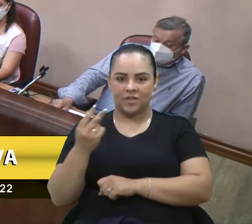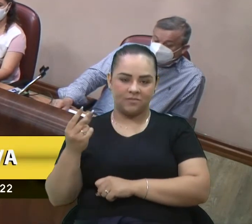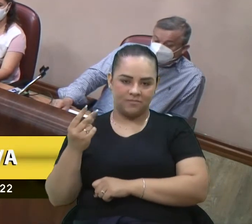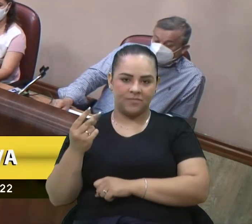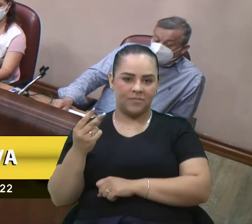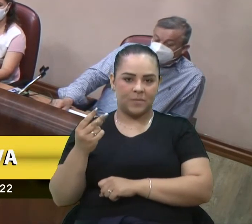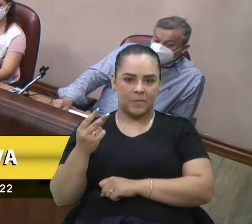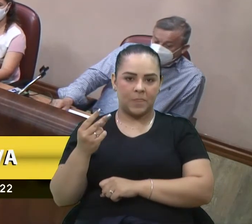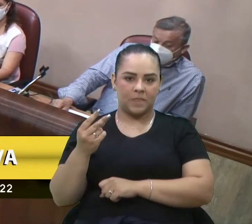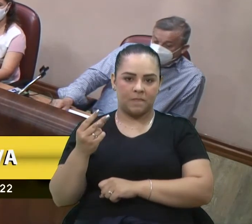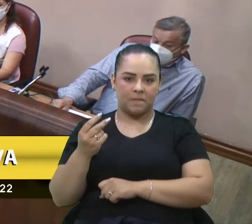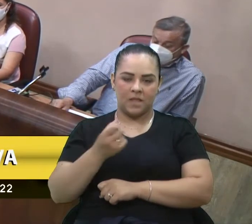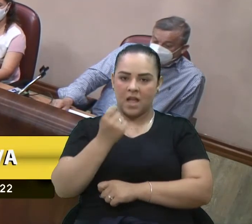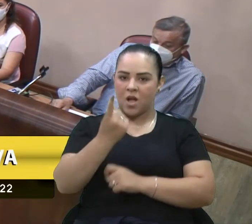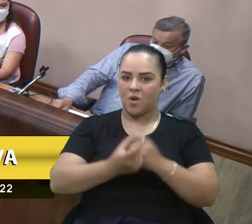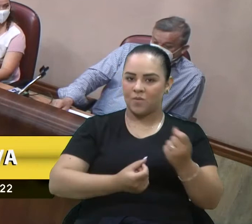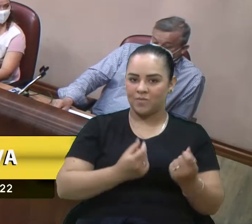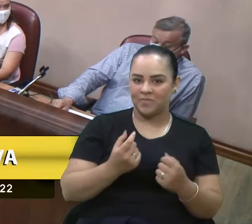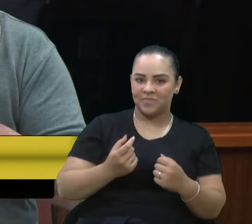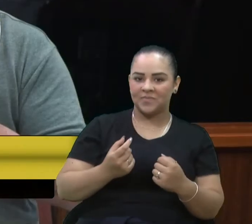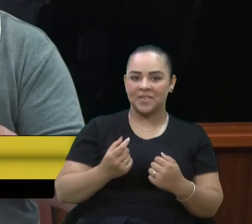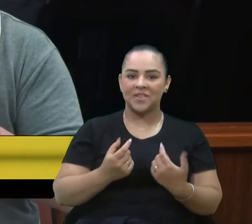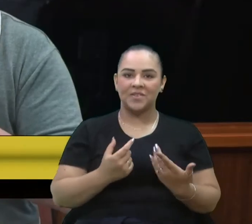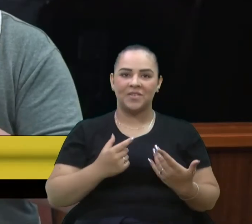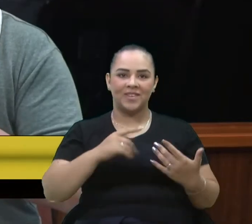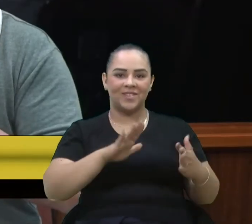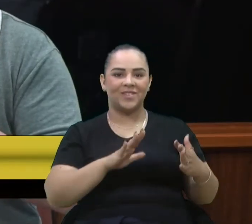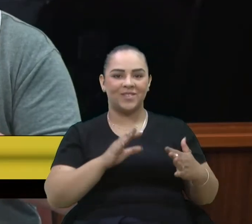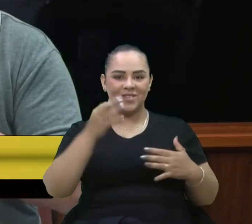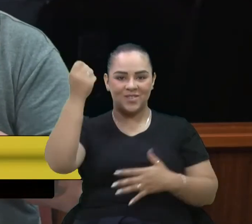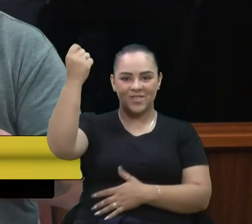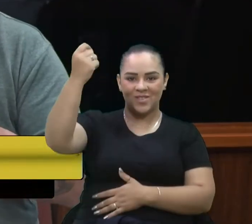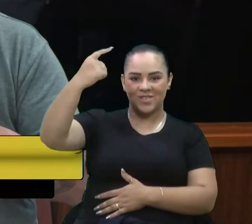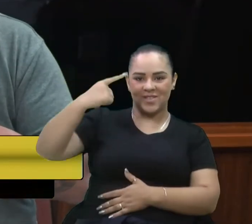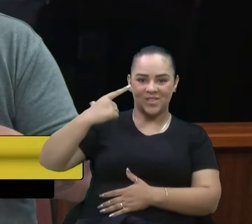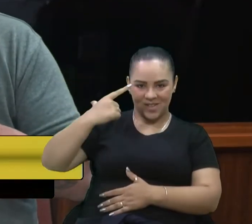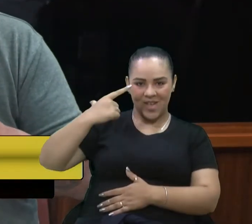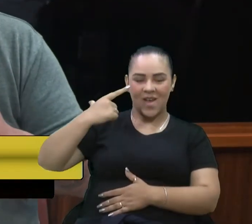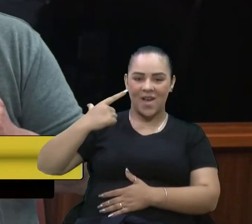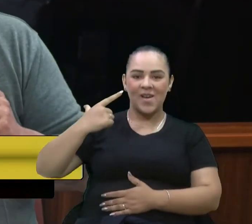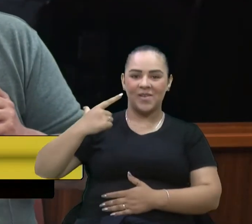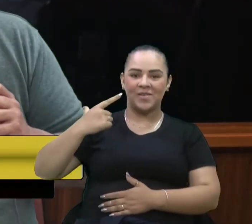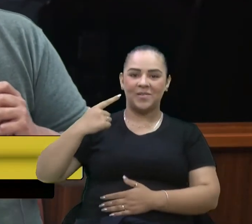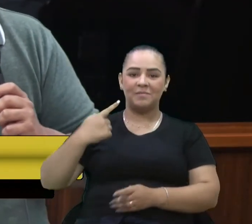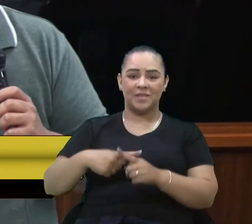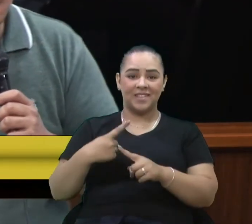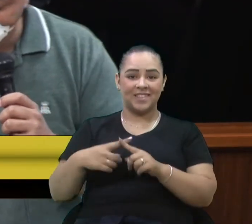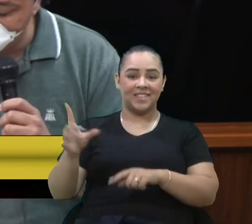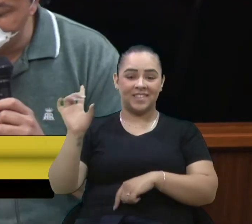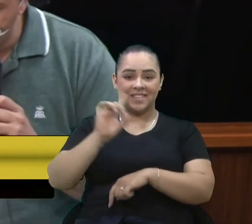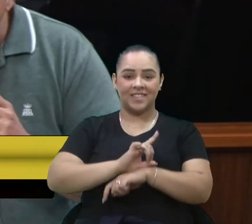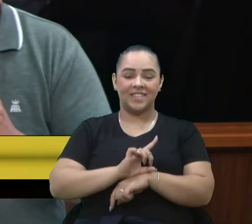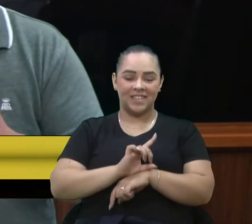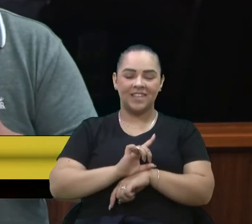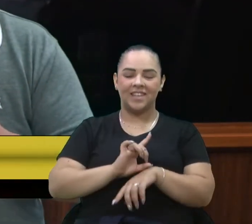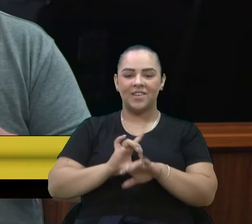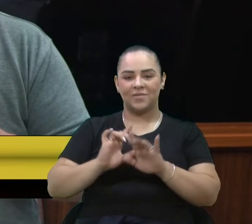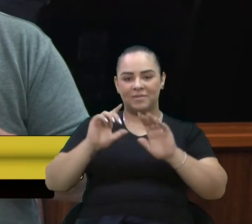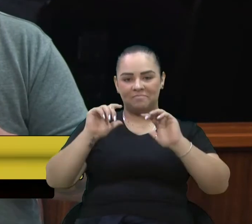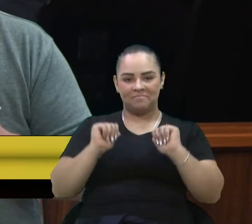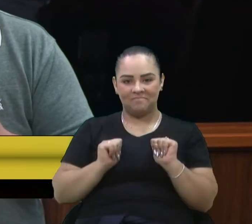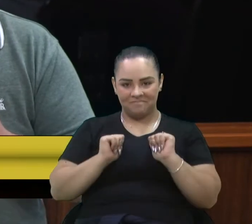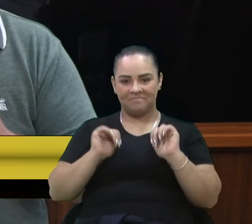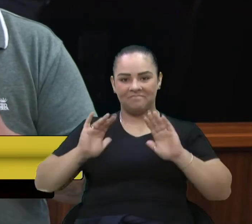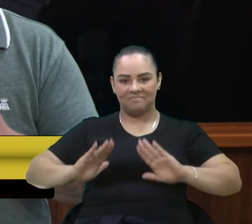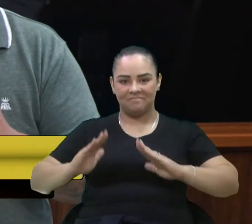Uns mais bronzeados, outros não, em função desses dias aí de descanso. Mas eu